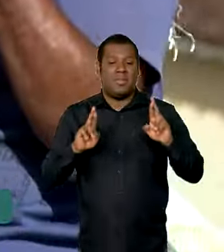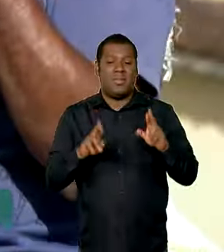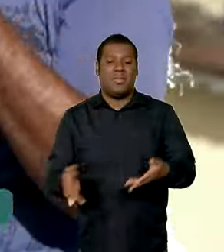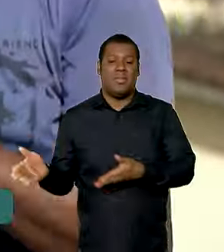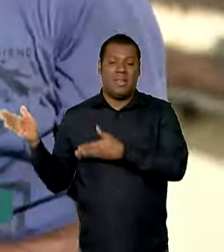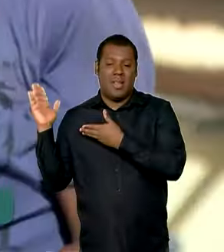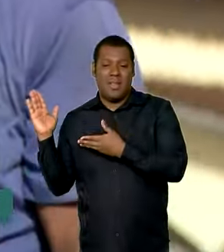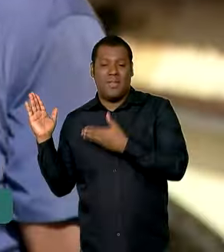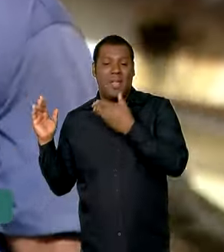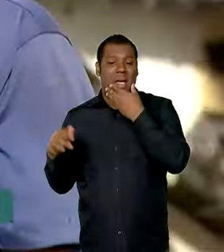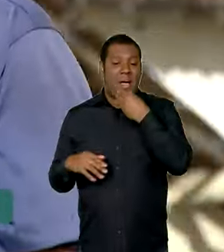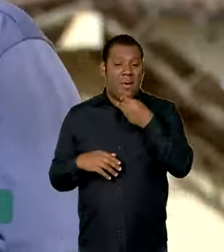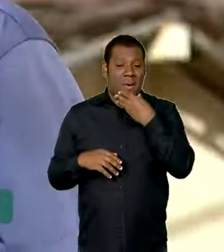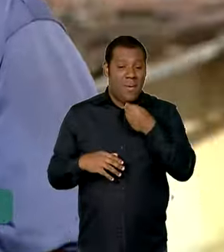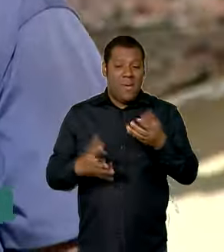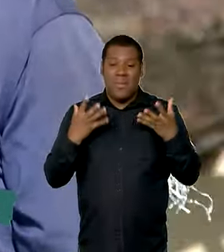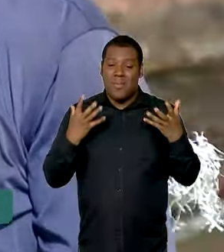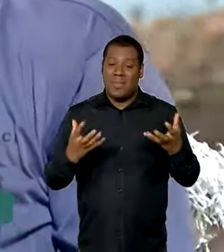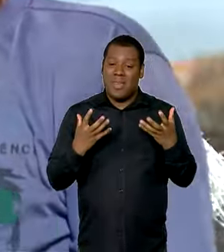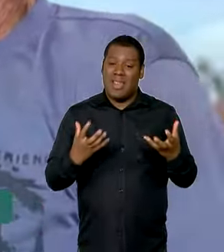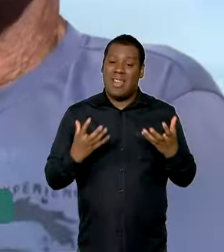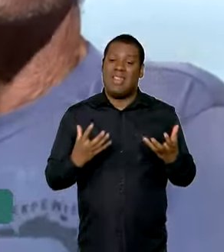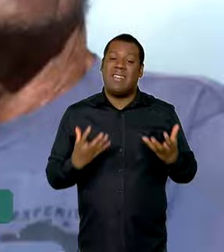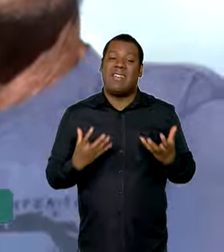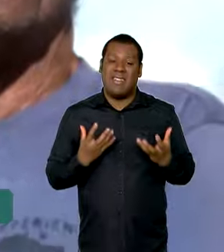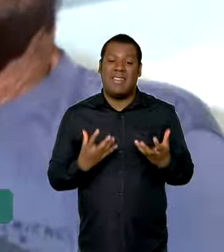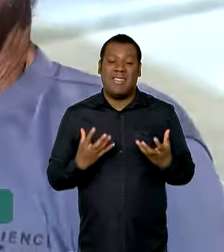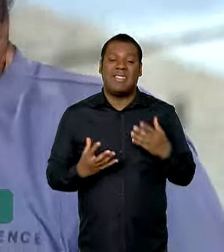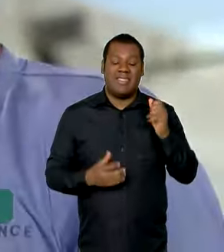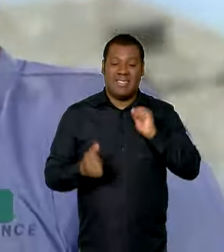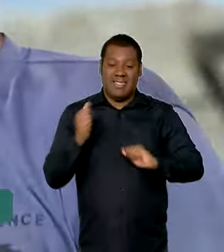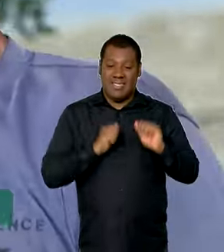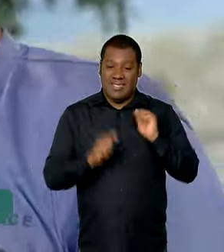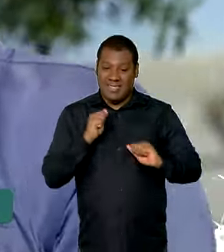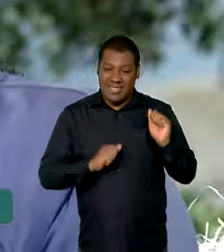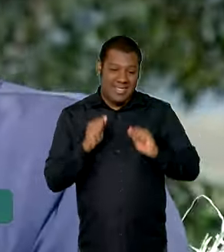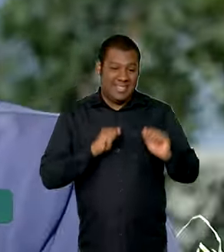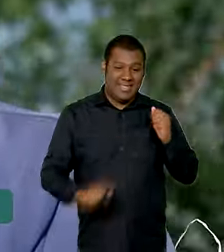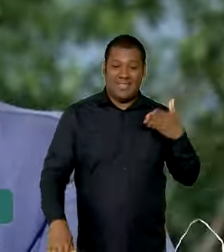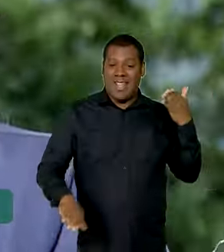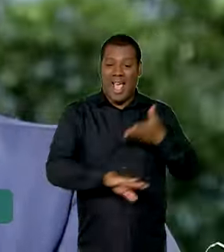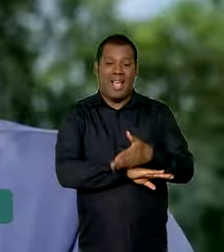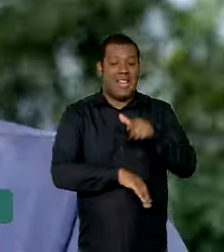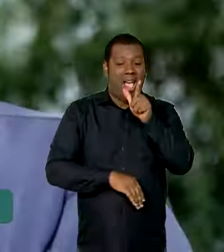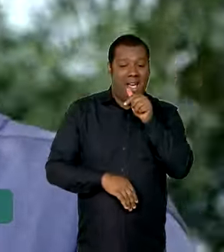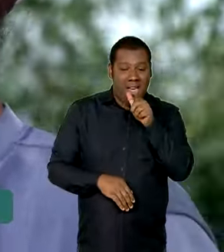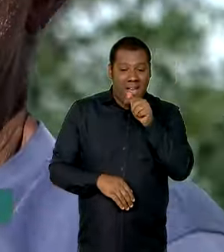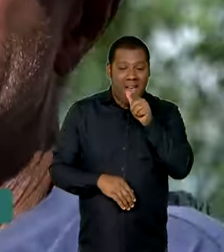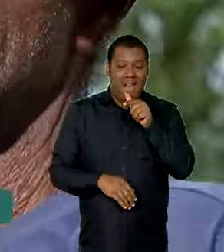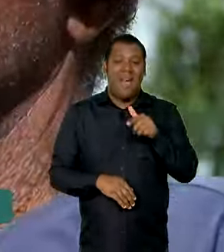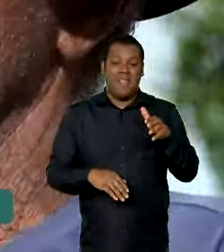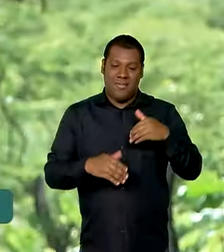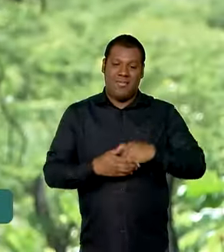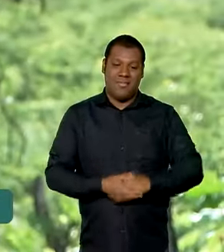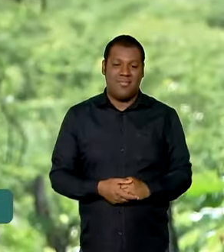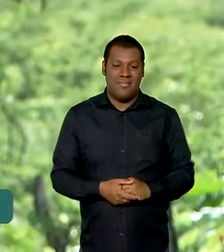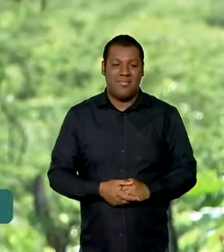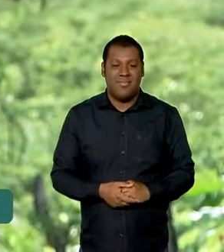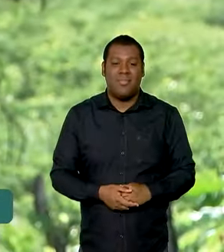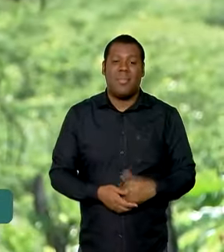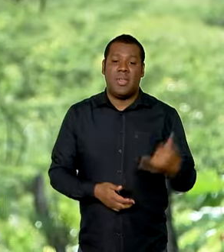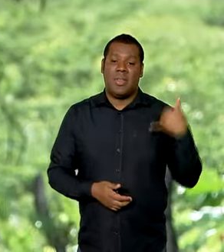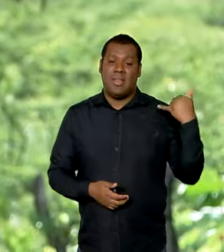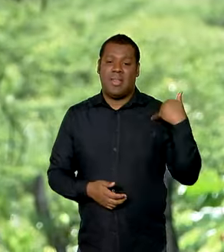Agora ele quer viver muito mais para saber o que é ter acesso à água com dignidade. 70